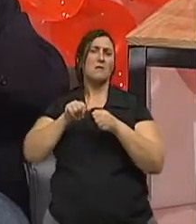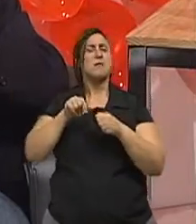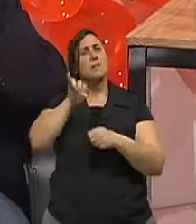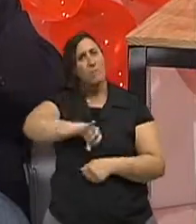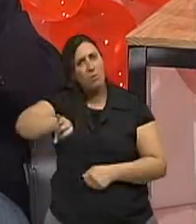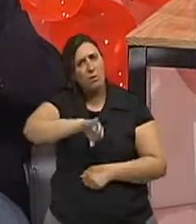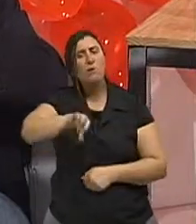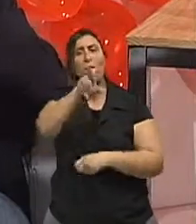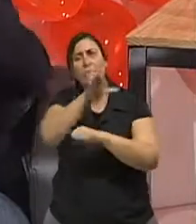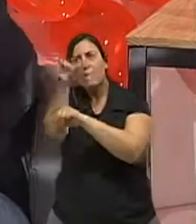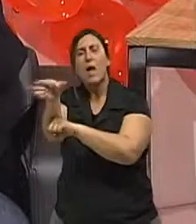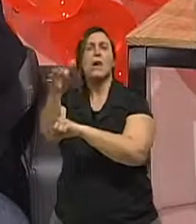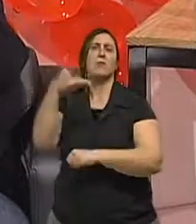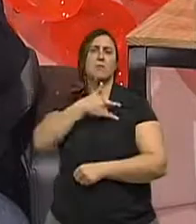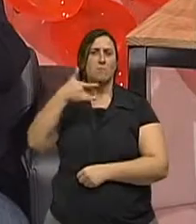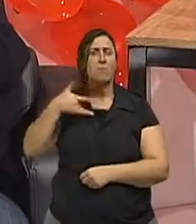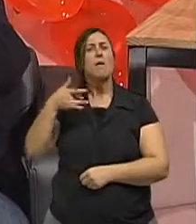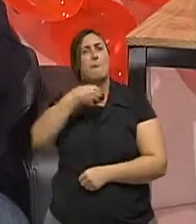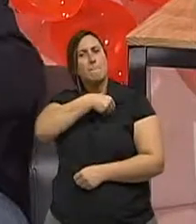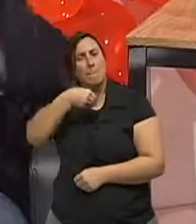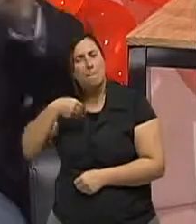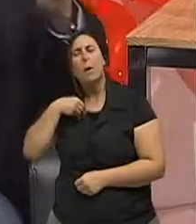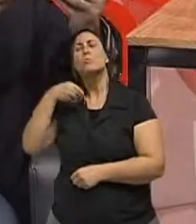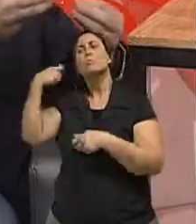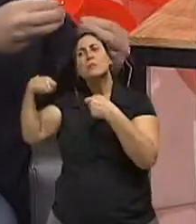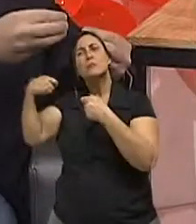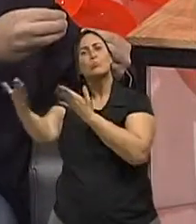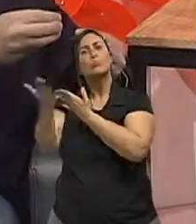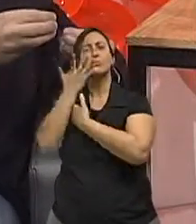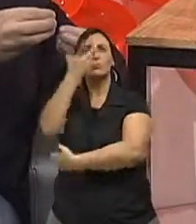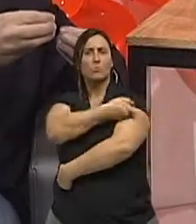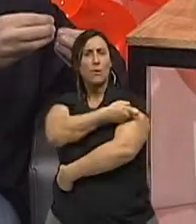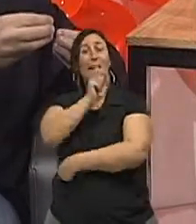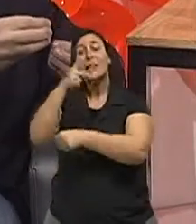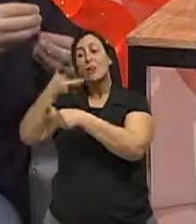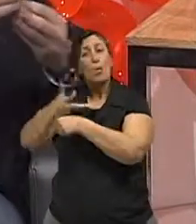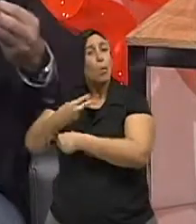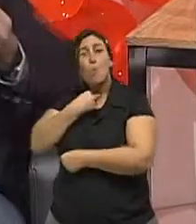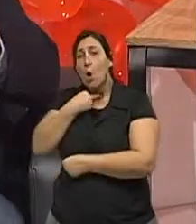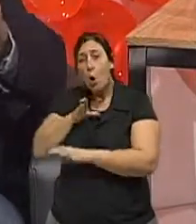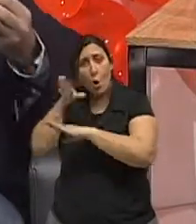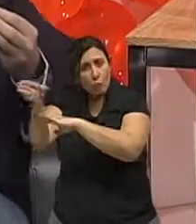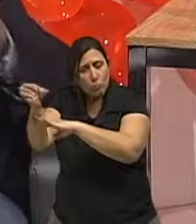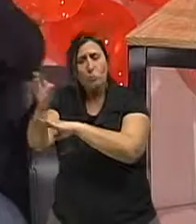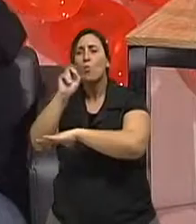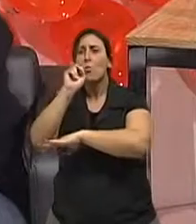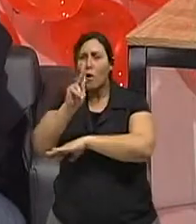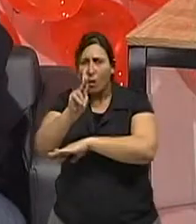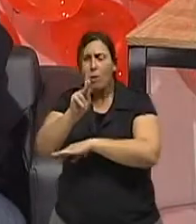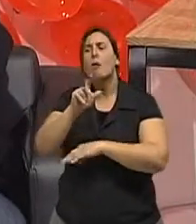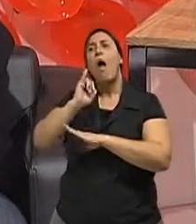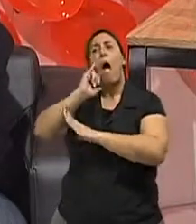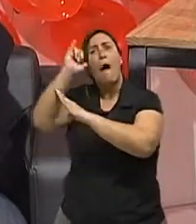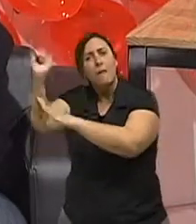saúde. As pessoas que estão em casa, os idosos, que não podem ir até o centro de saúde, o centro de saúde vai